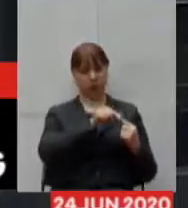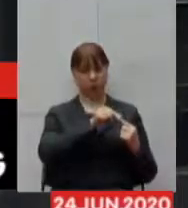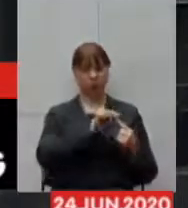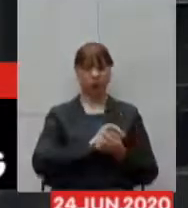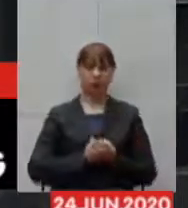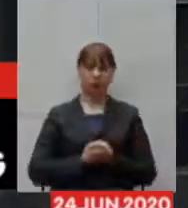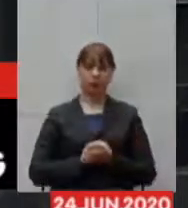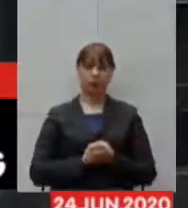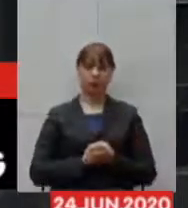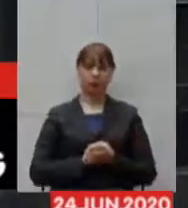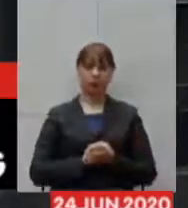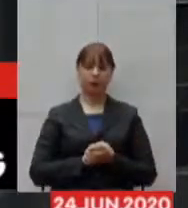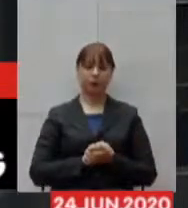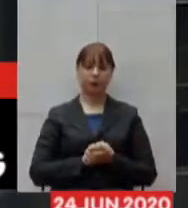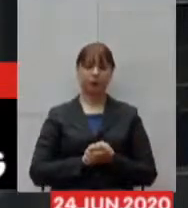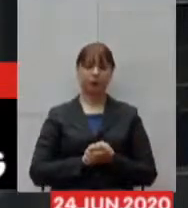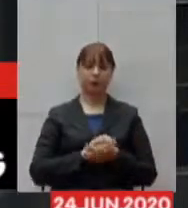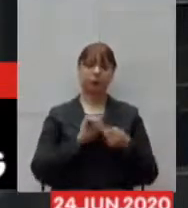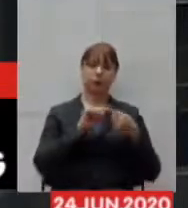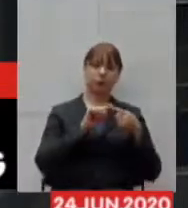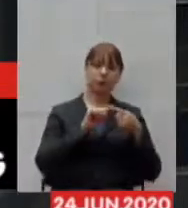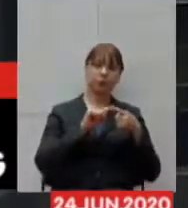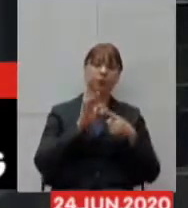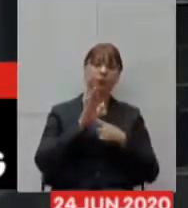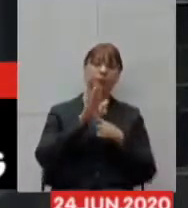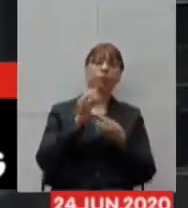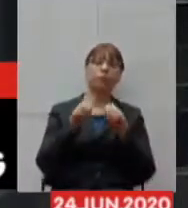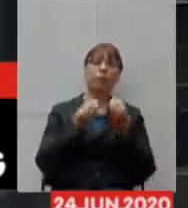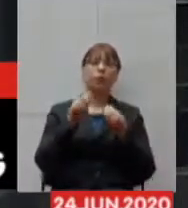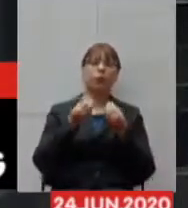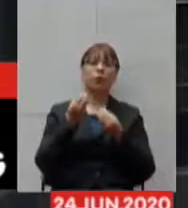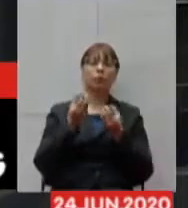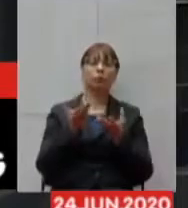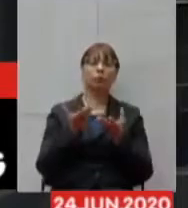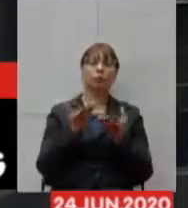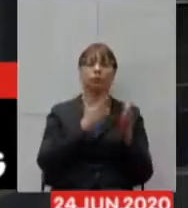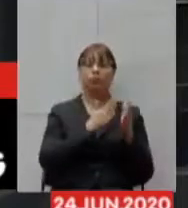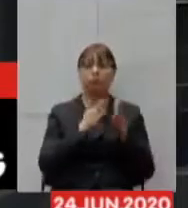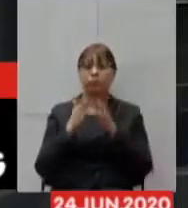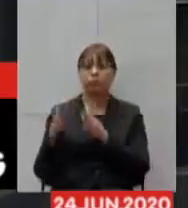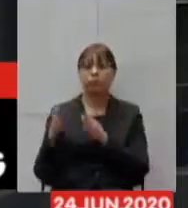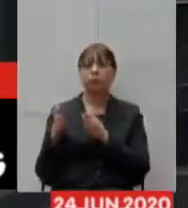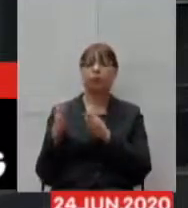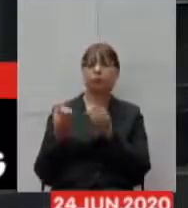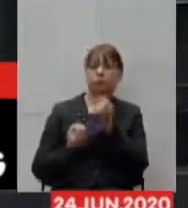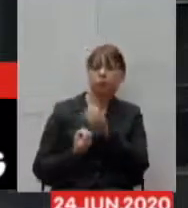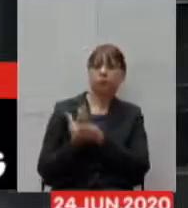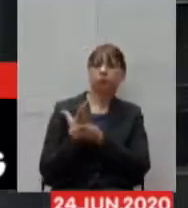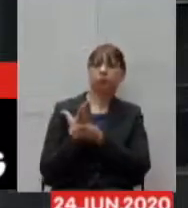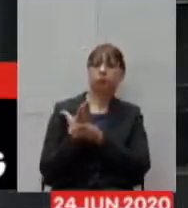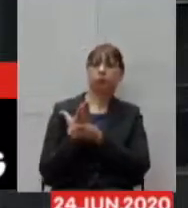Mostrar um histórico de como foi a implantação